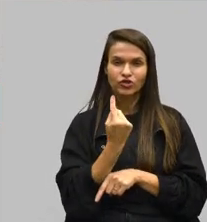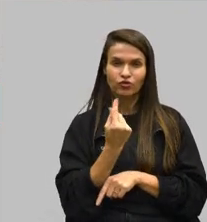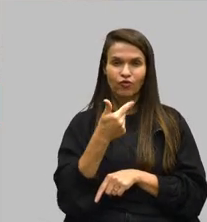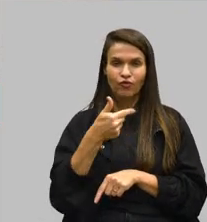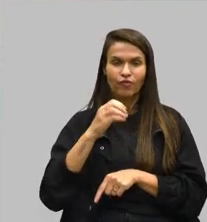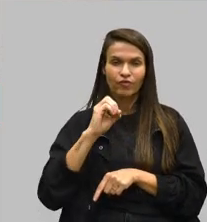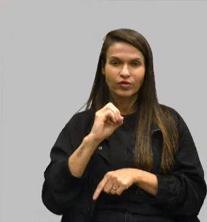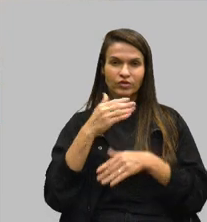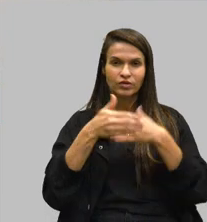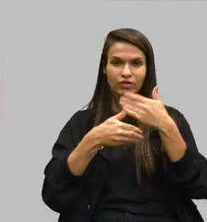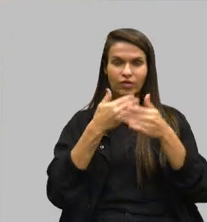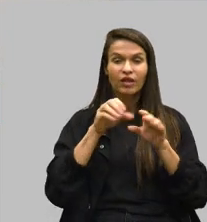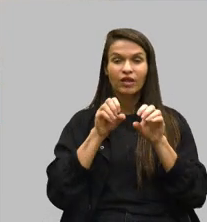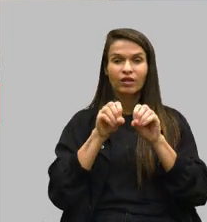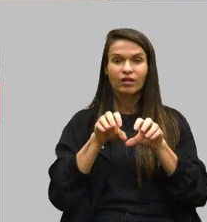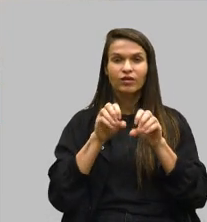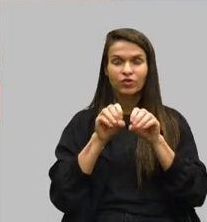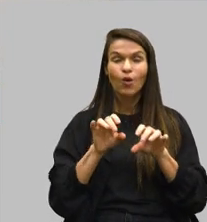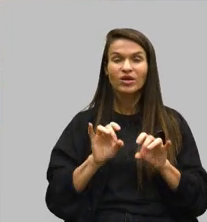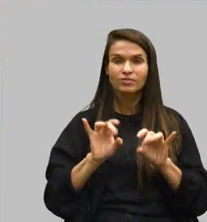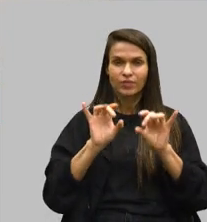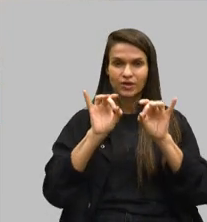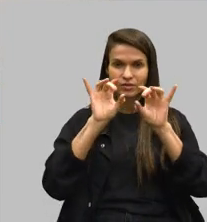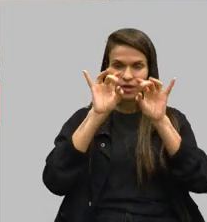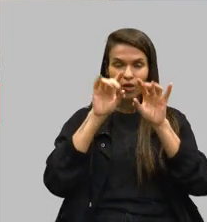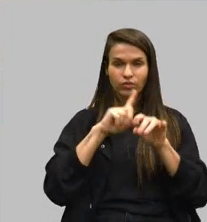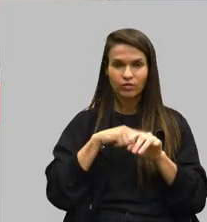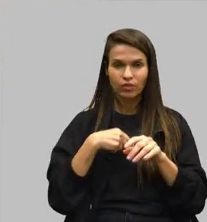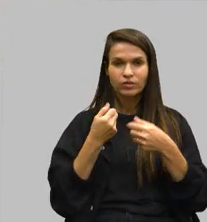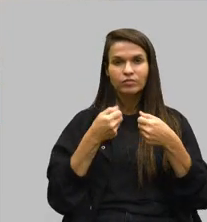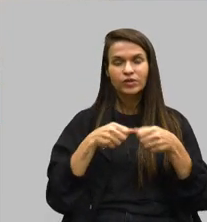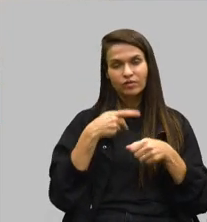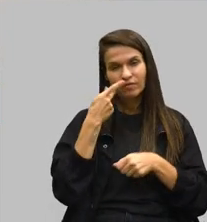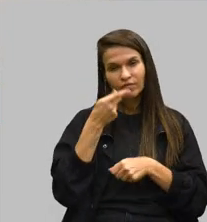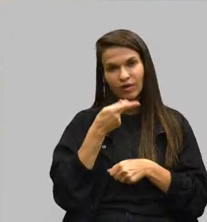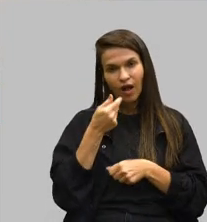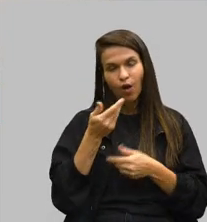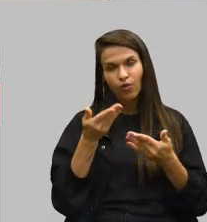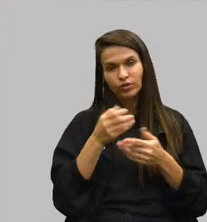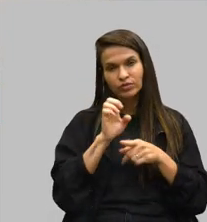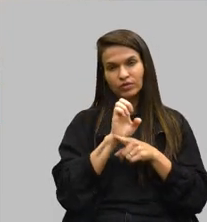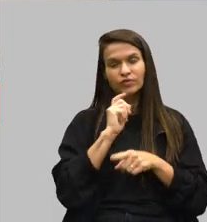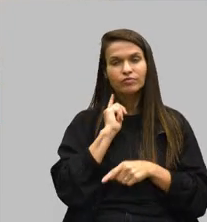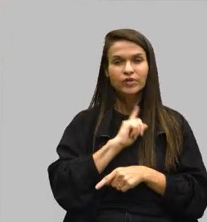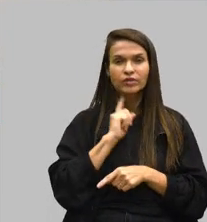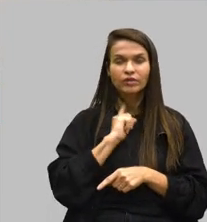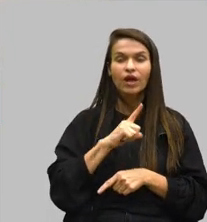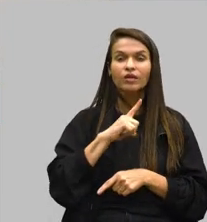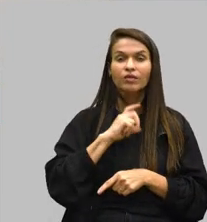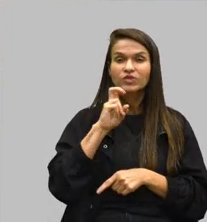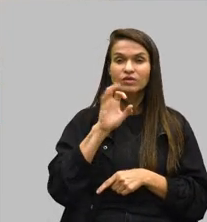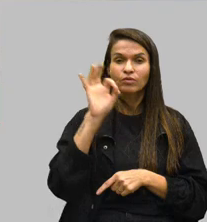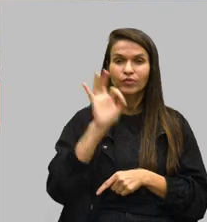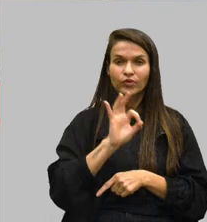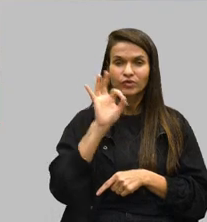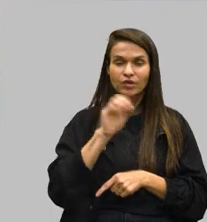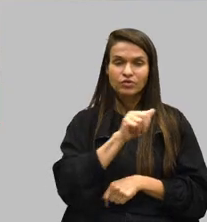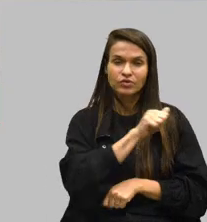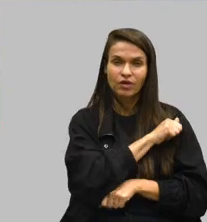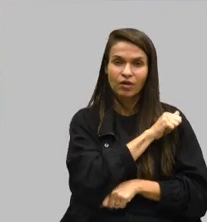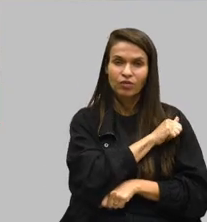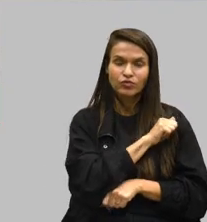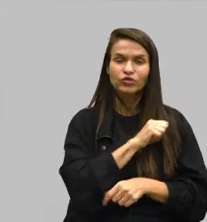desenvolvimento da educação especial, que nós precisamos de falar que nós, hoje, no Estado de Minas Gerais, temos 5% dos alunos já